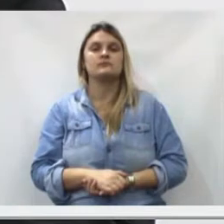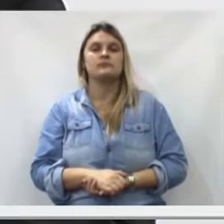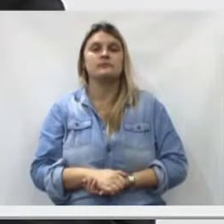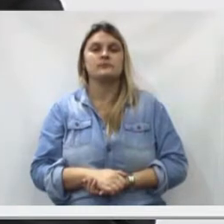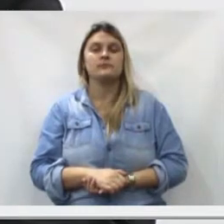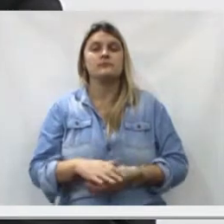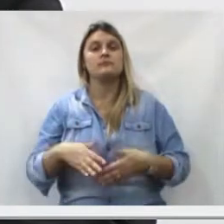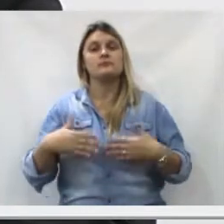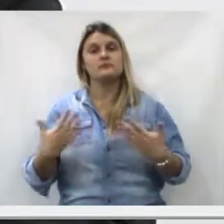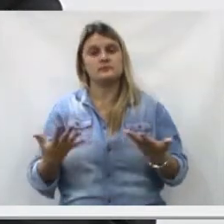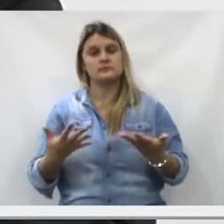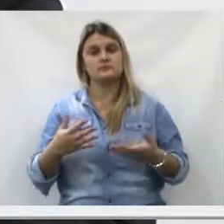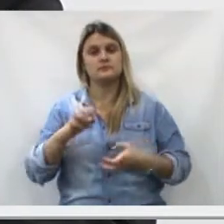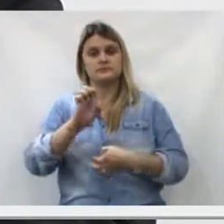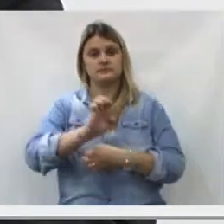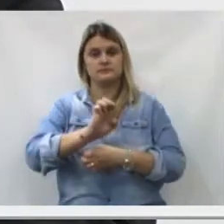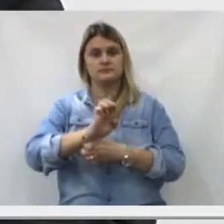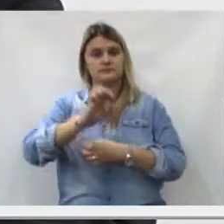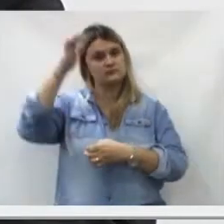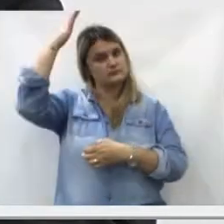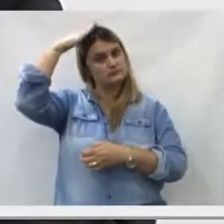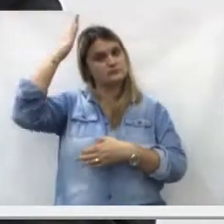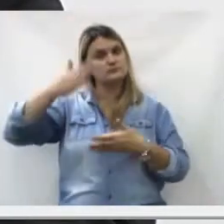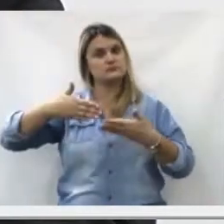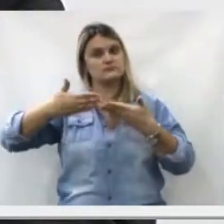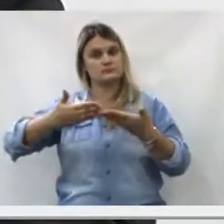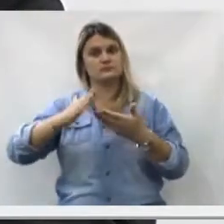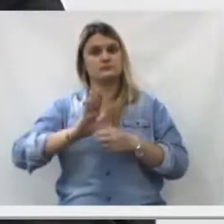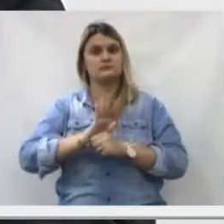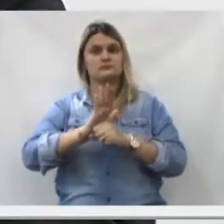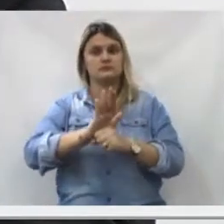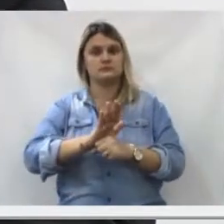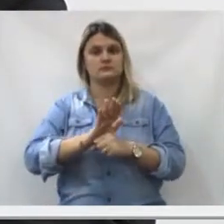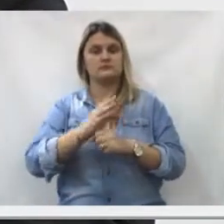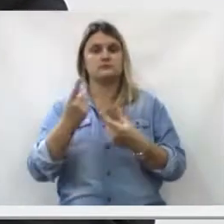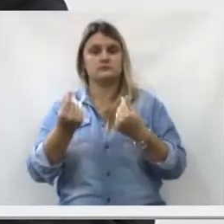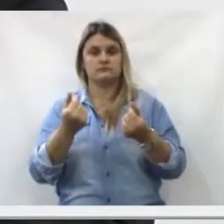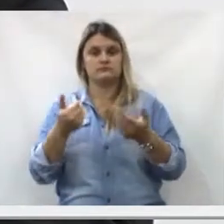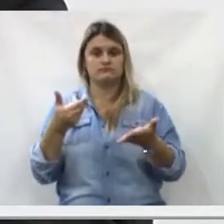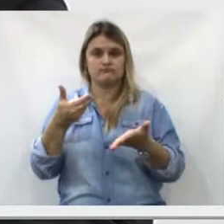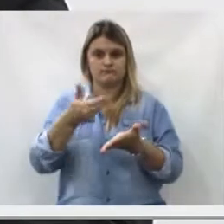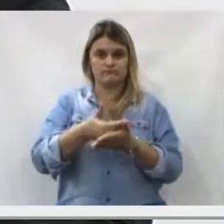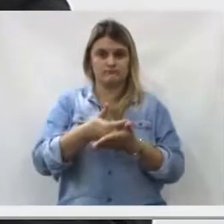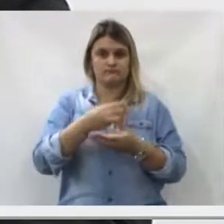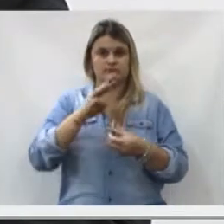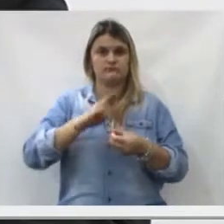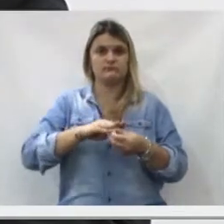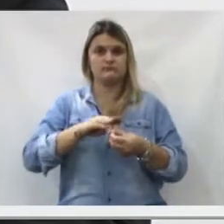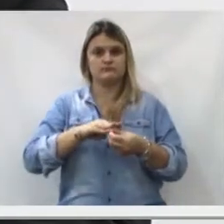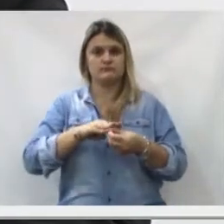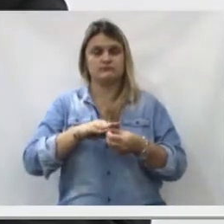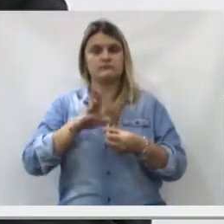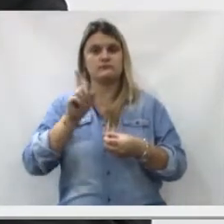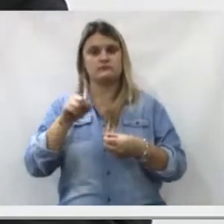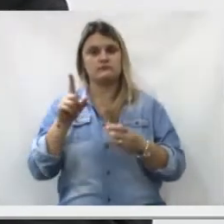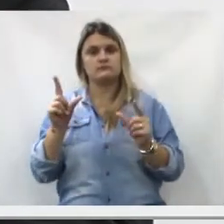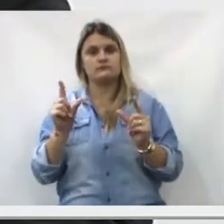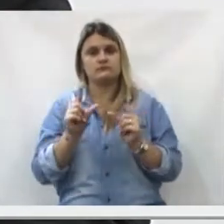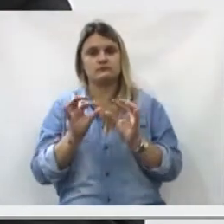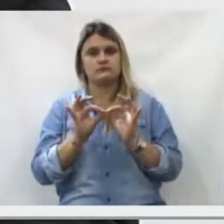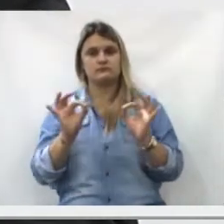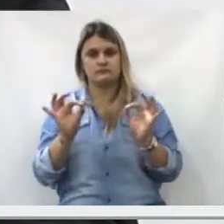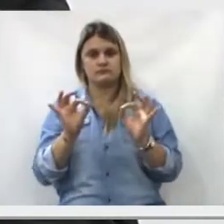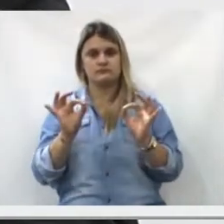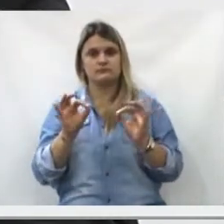investir no esporte, de alguma maneira. Então, o Estado do Paraná está dando a sua contrapartida, o